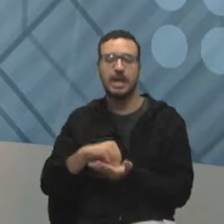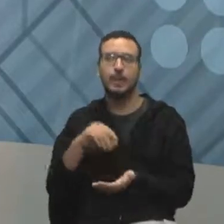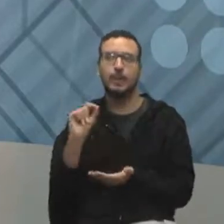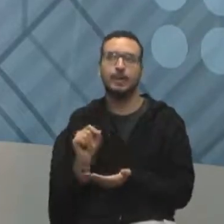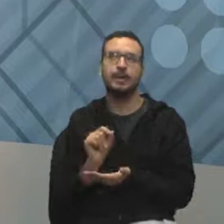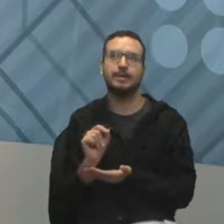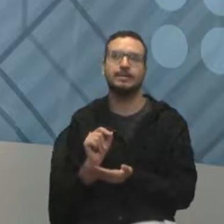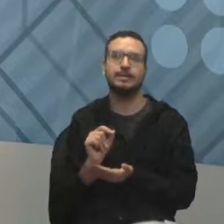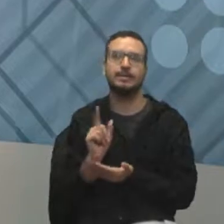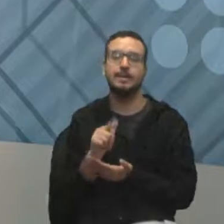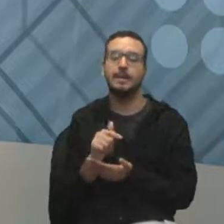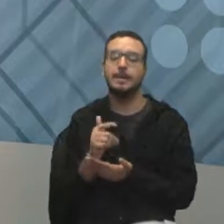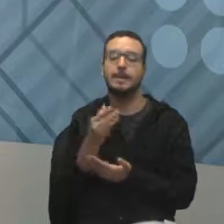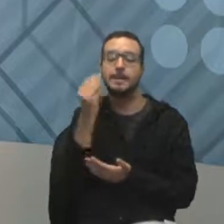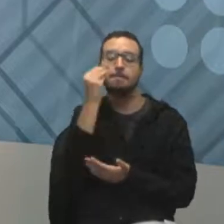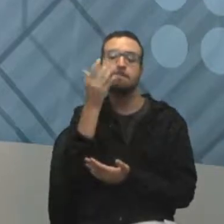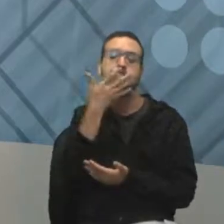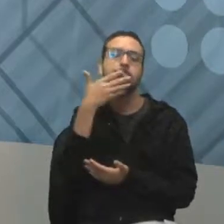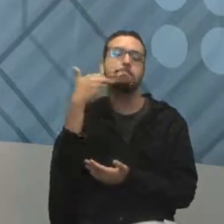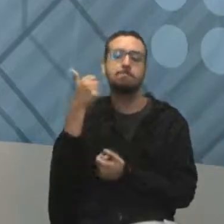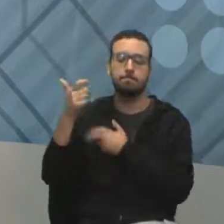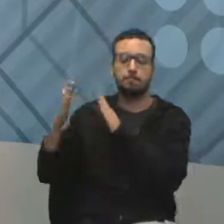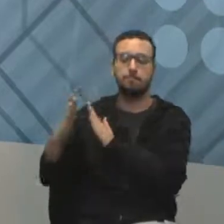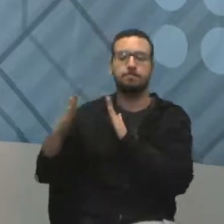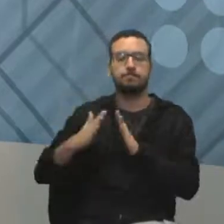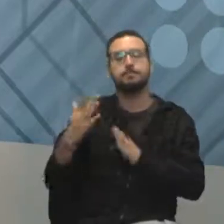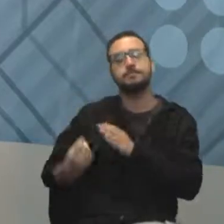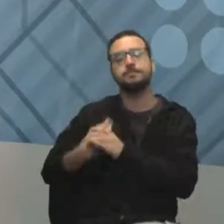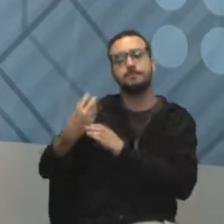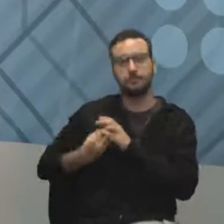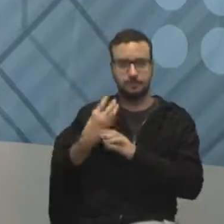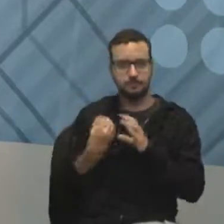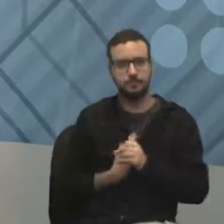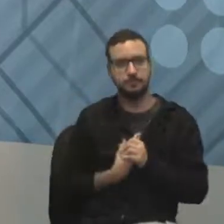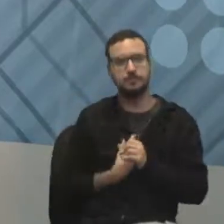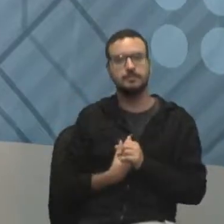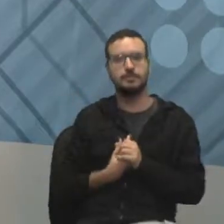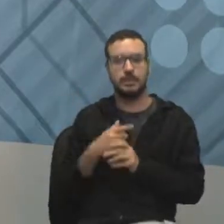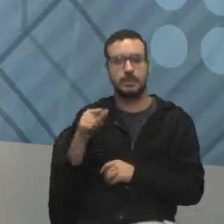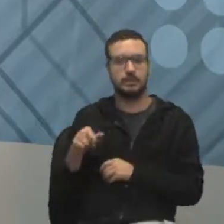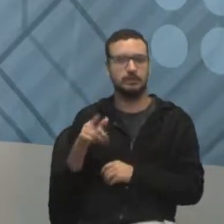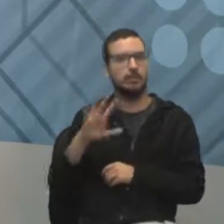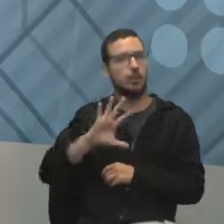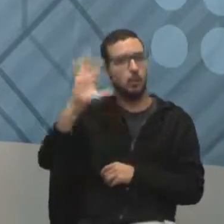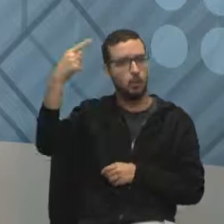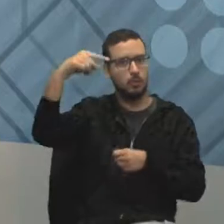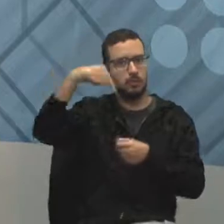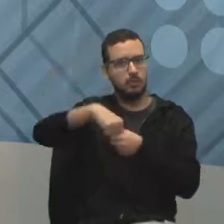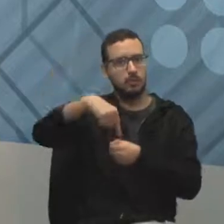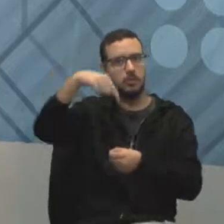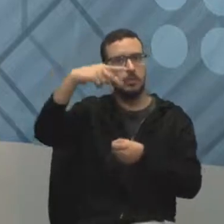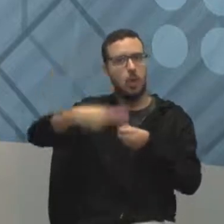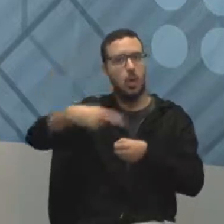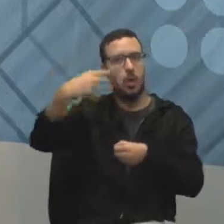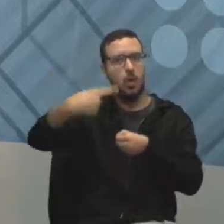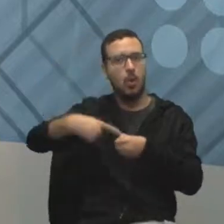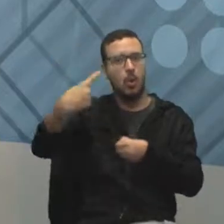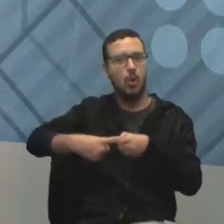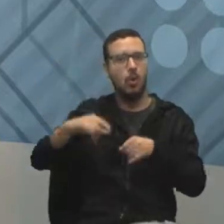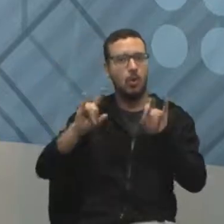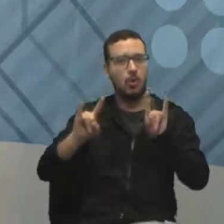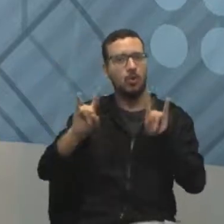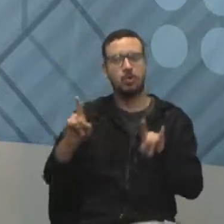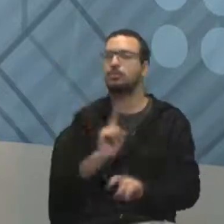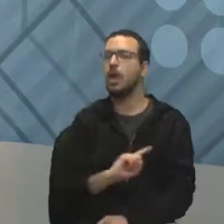aprimoramento do processo produtivo e da qualidade. Isso não vai acontecer no Rock in Rio, a gente não vai deixar isso acontecer,